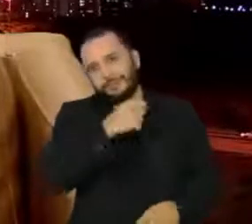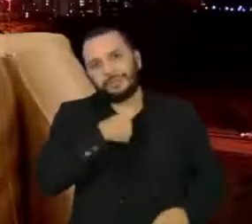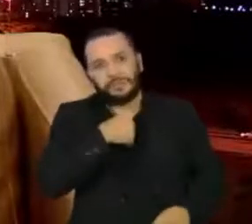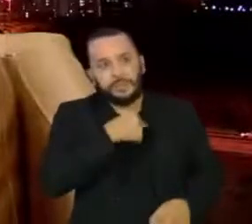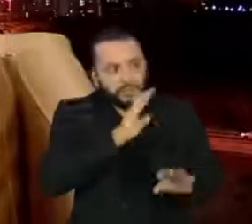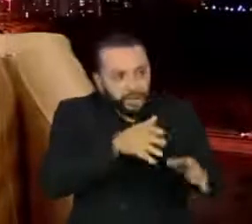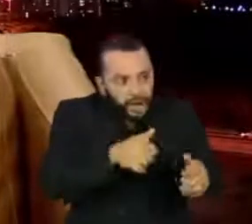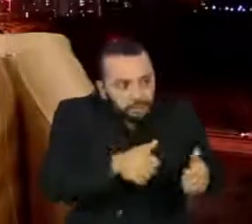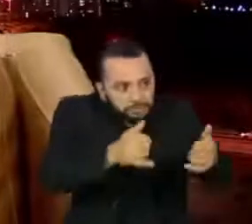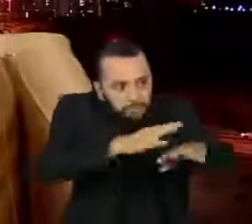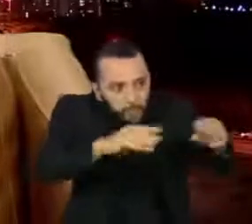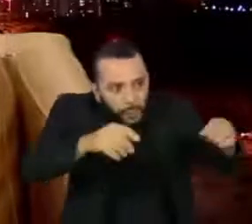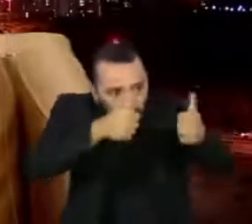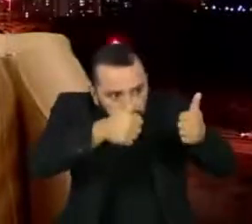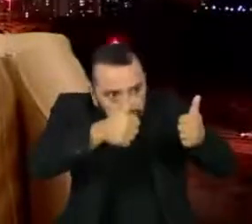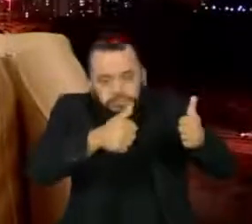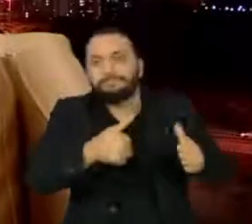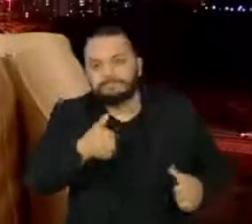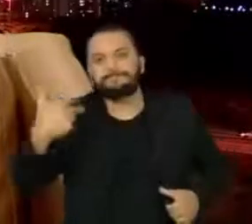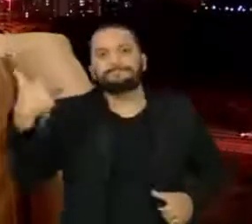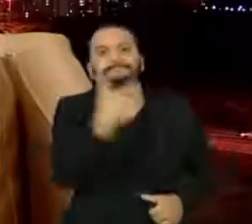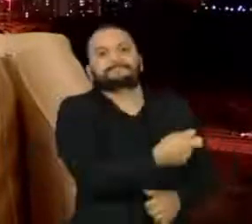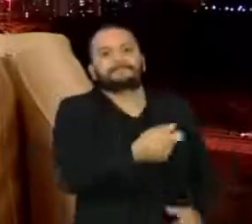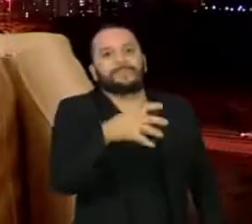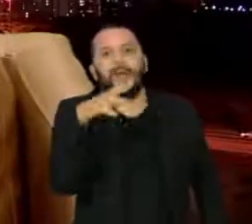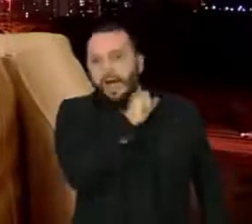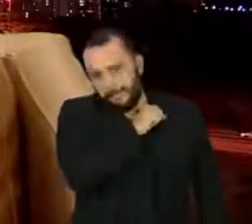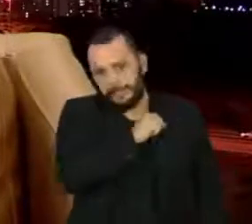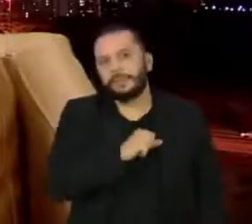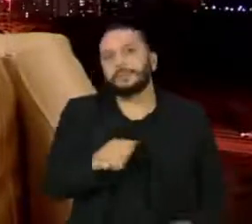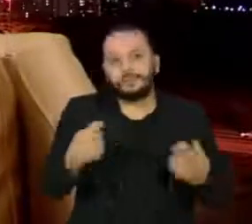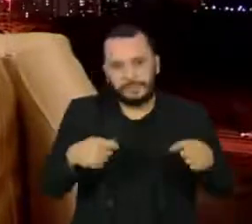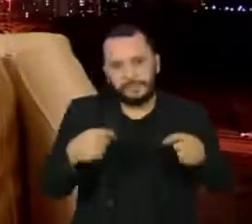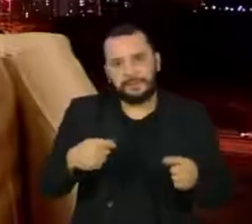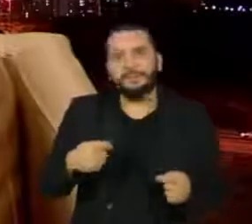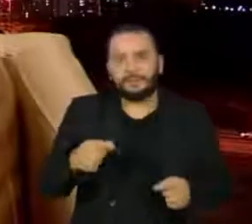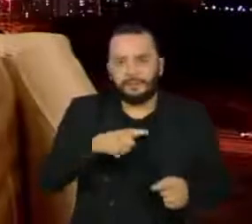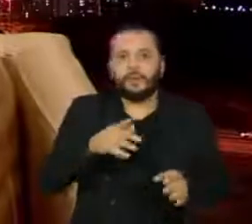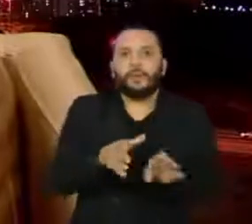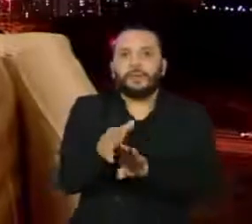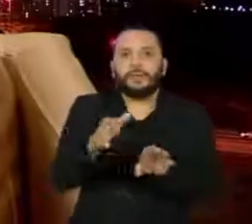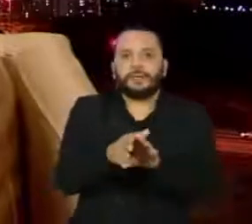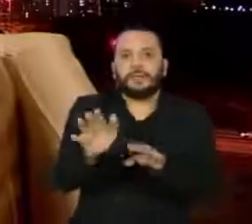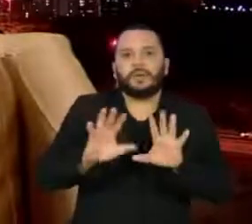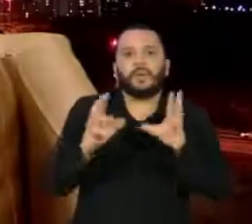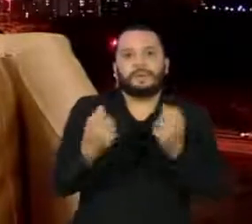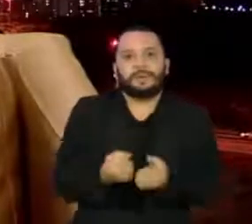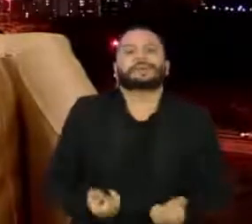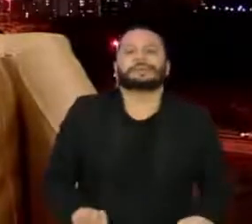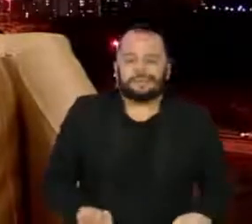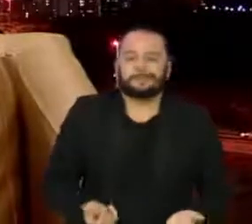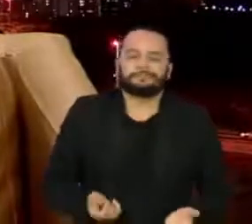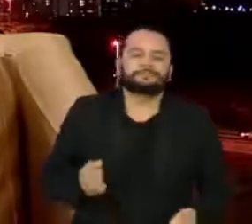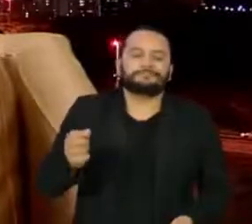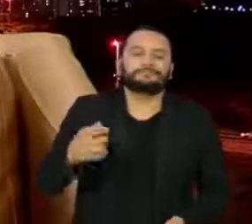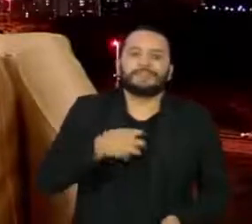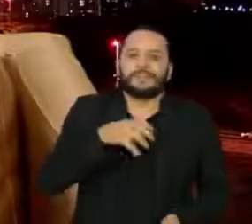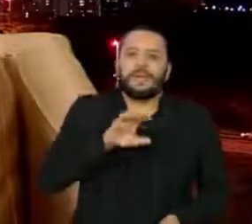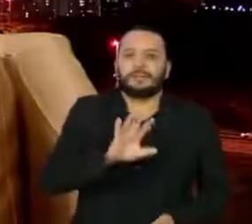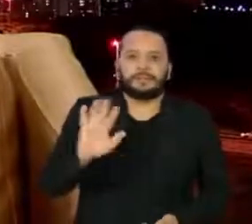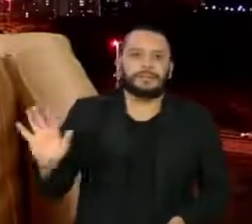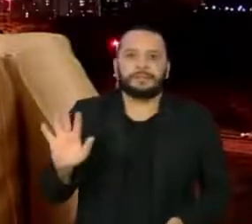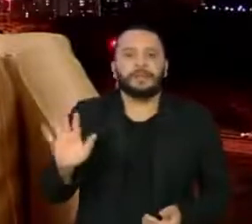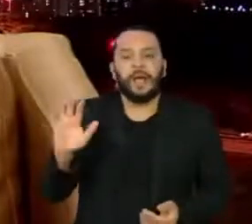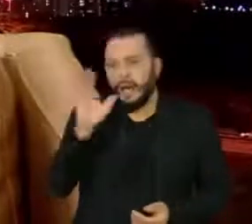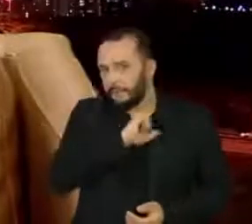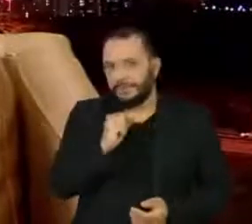recuperado e ela puder receber a vacina, já existe, então, pelo menos 30 dias depois, a recomendação do Brasil que ela